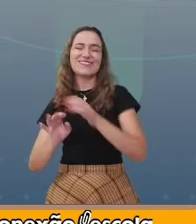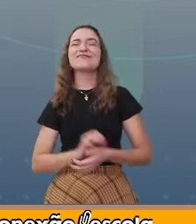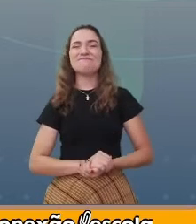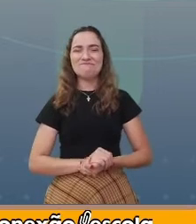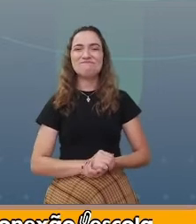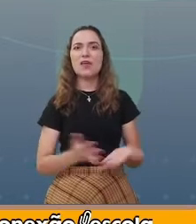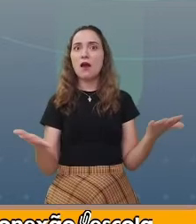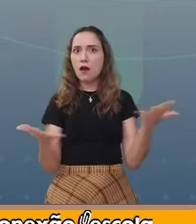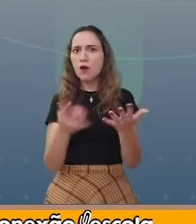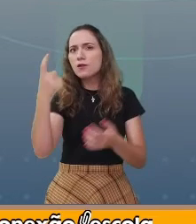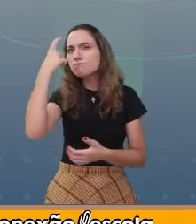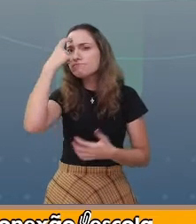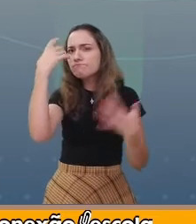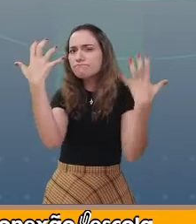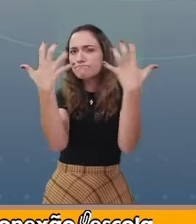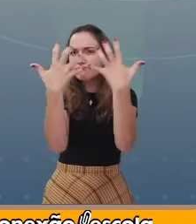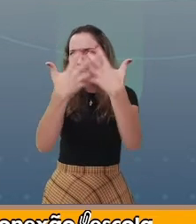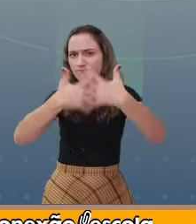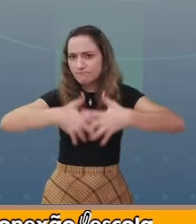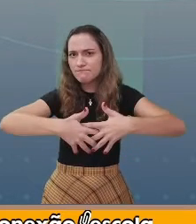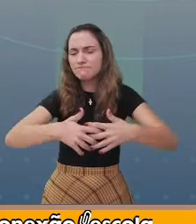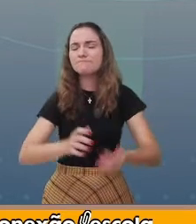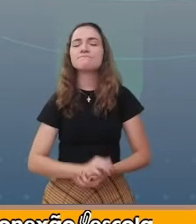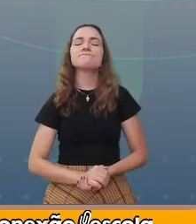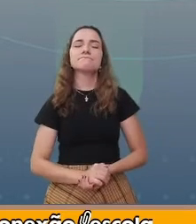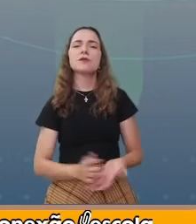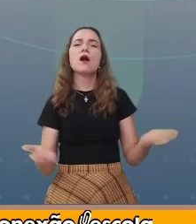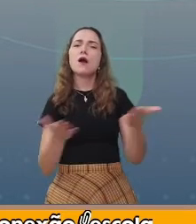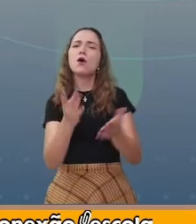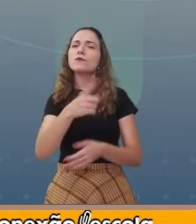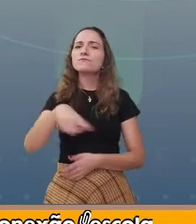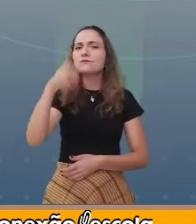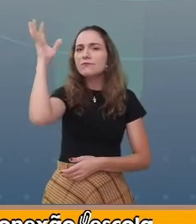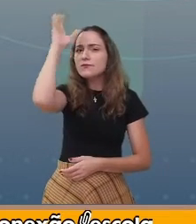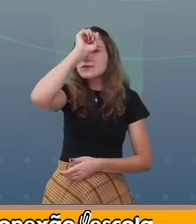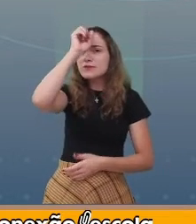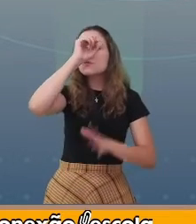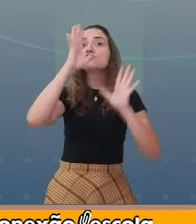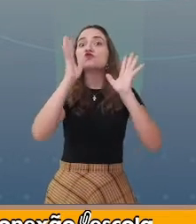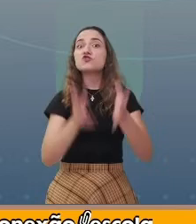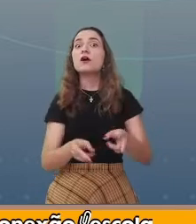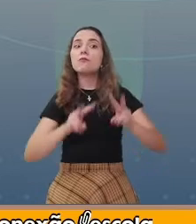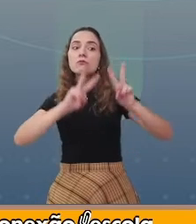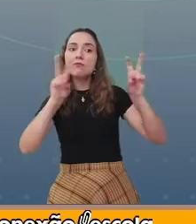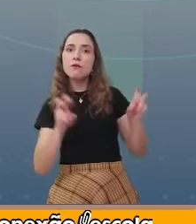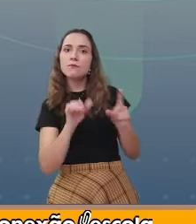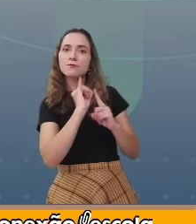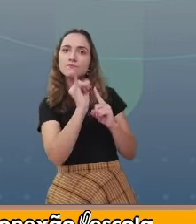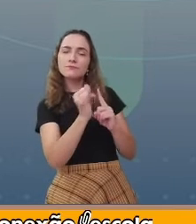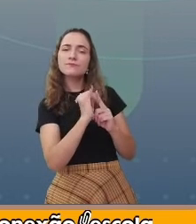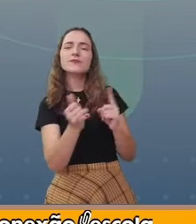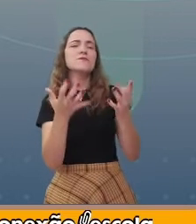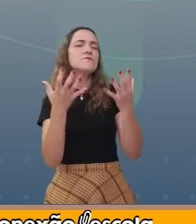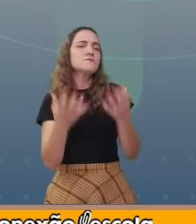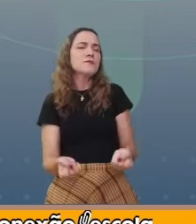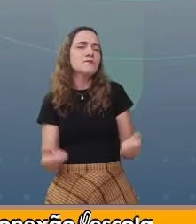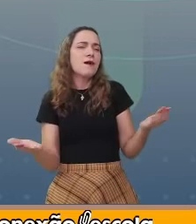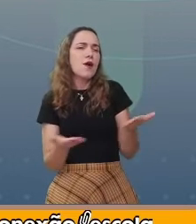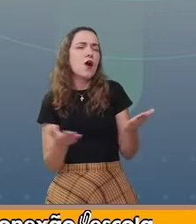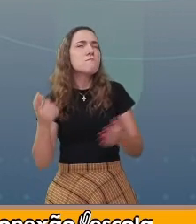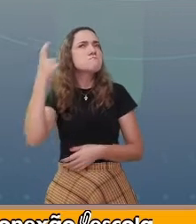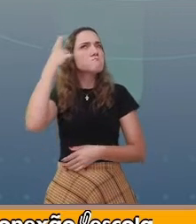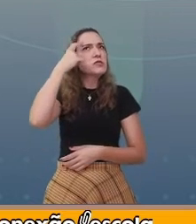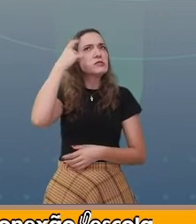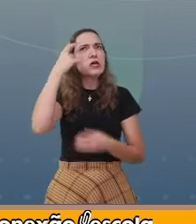Ação reflexiva. Agora que você aprendeu um pouco sobre esse conteúdo, vamos agora